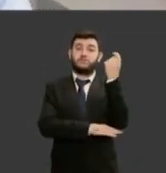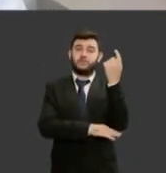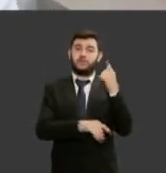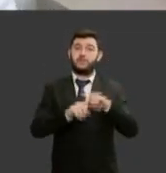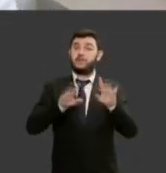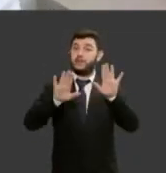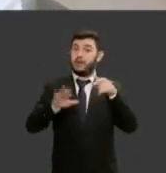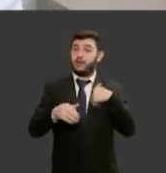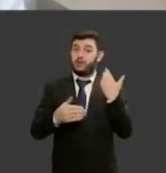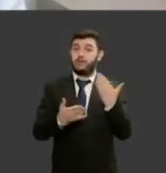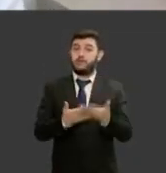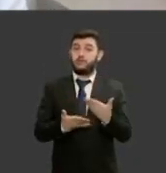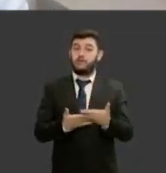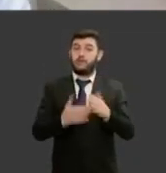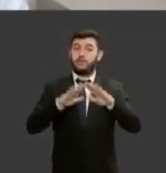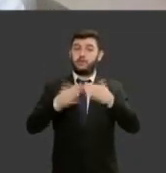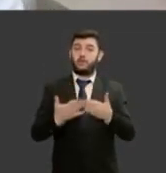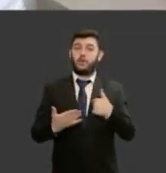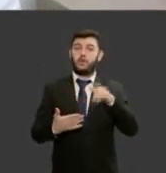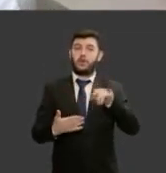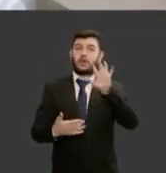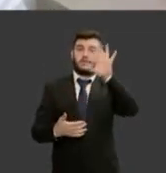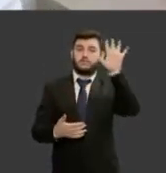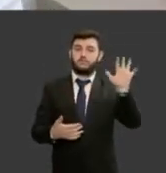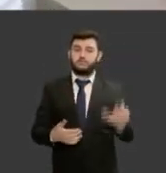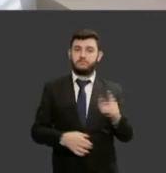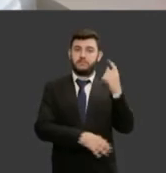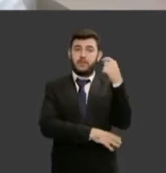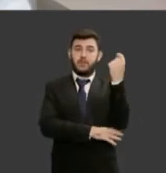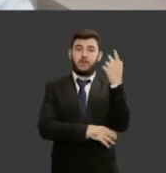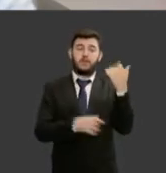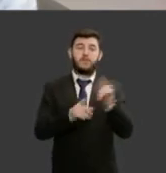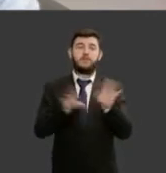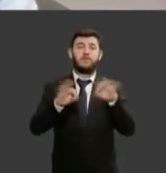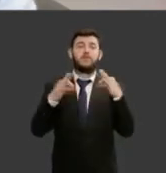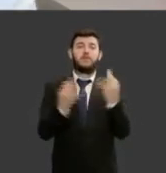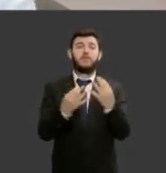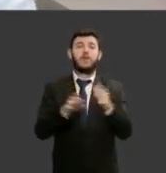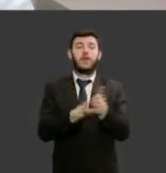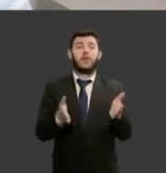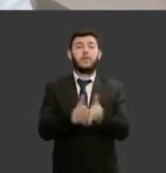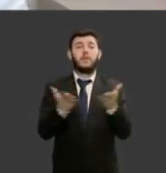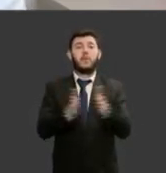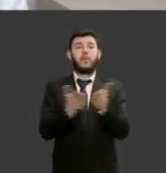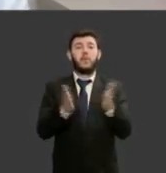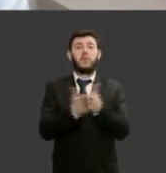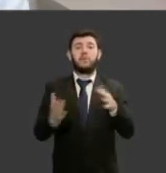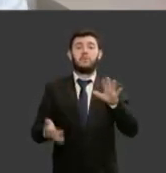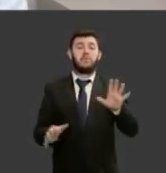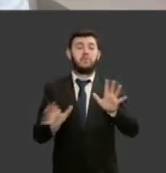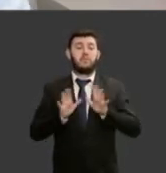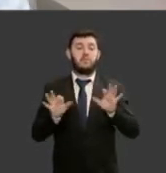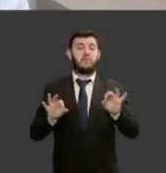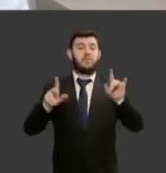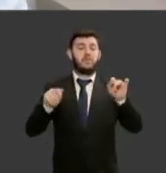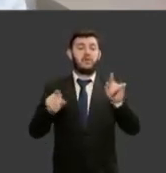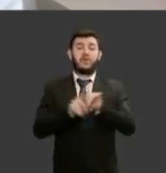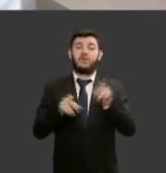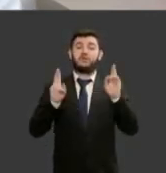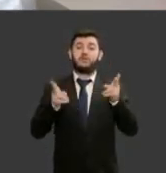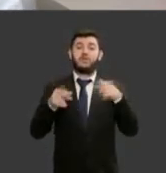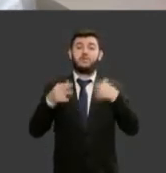estadual de uma família de poucos recursos digo tradicional do estado do Rio Grande do Sul sempre estudei em escola